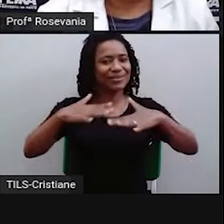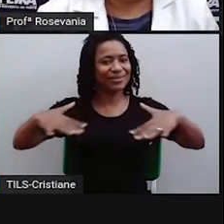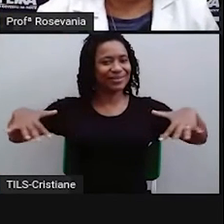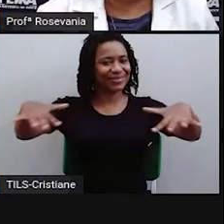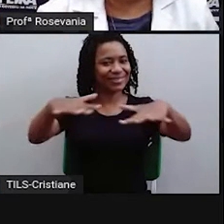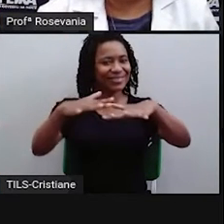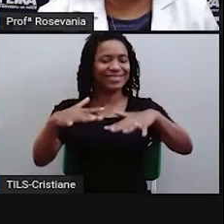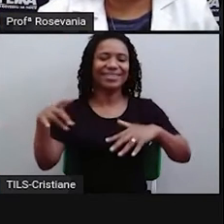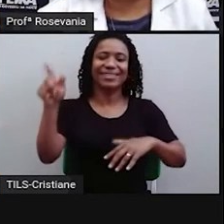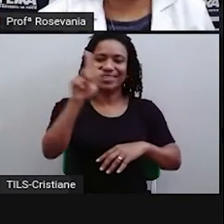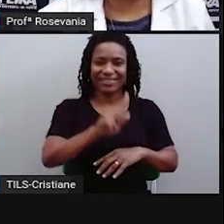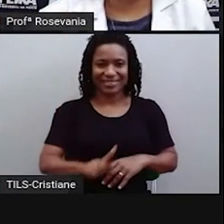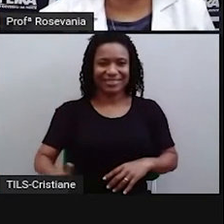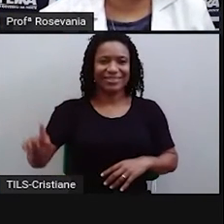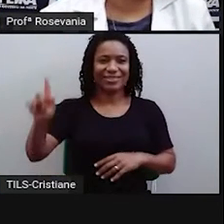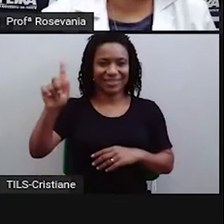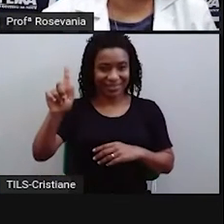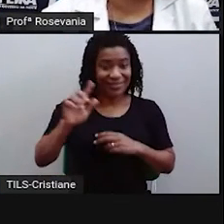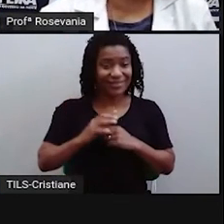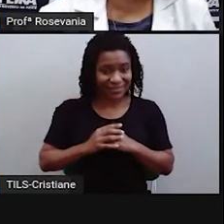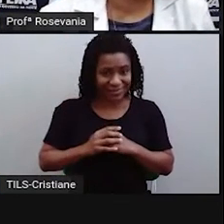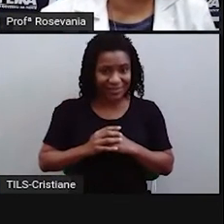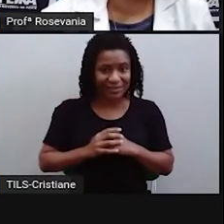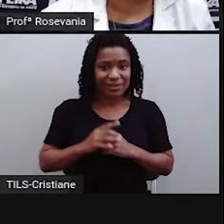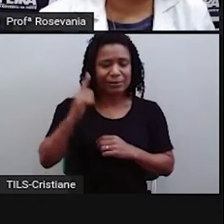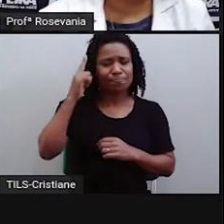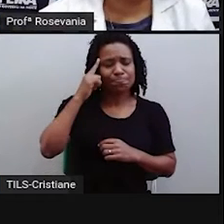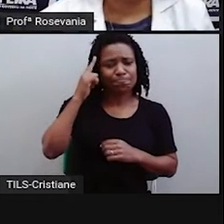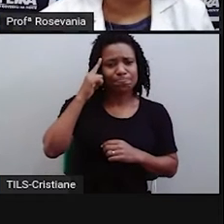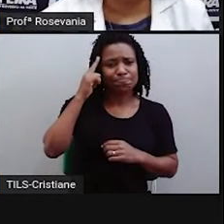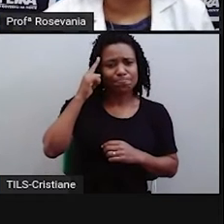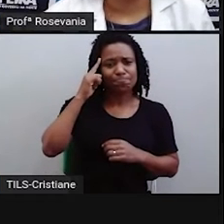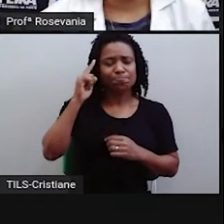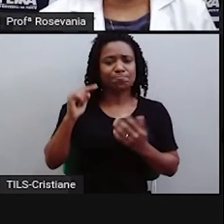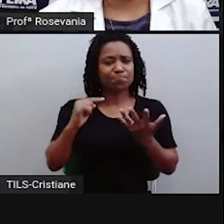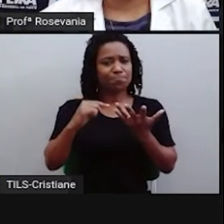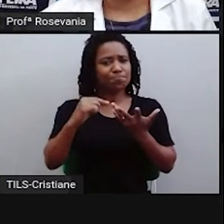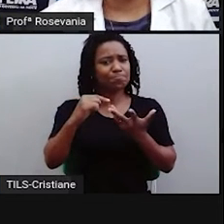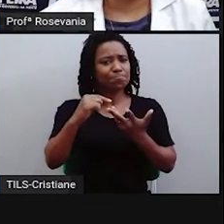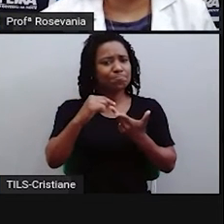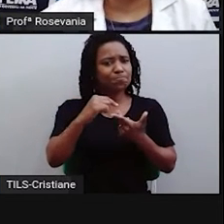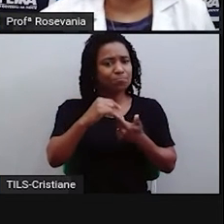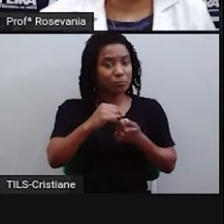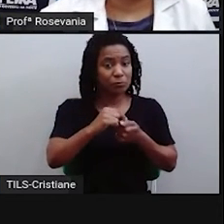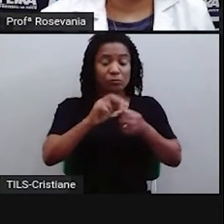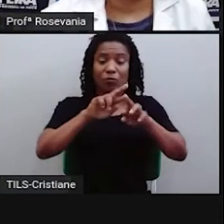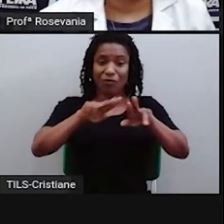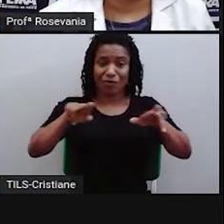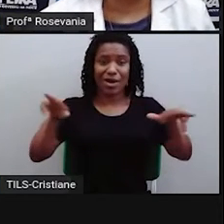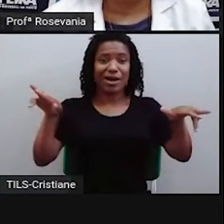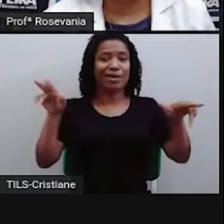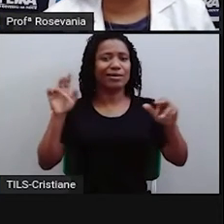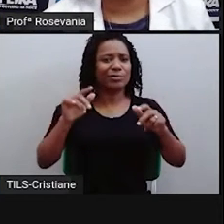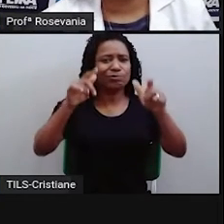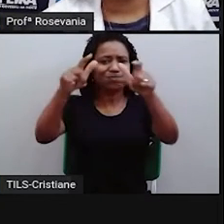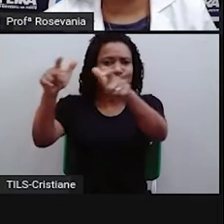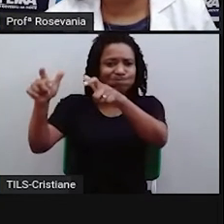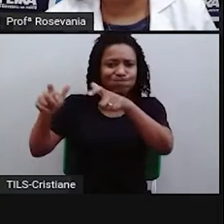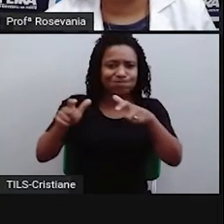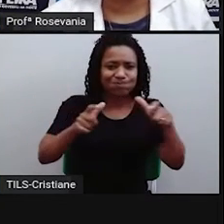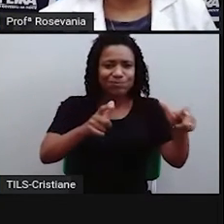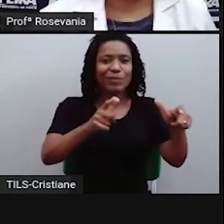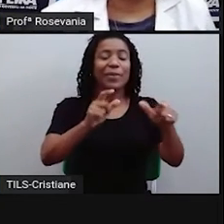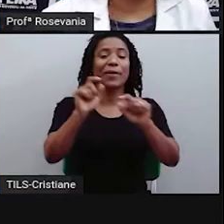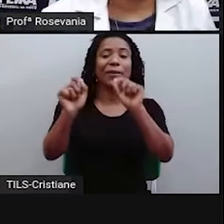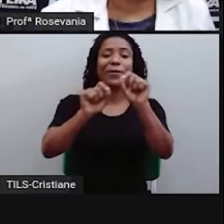envolve para a gente essas perguntinhas que a gente faz direto no cotidiano sobre os lugares que a gente está